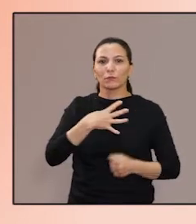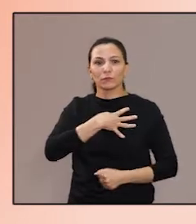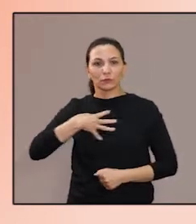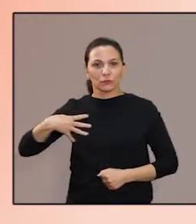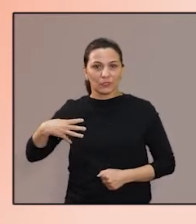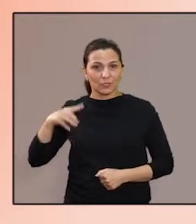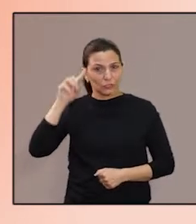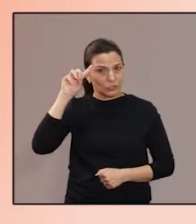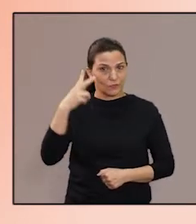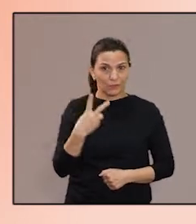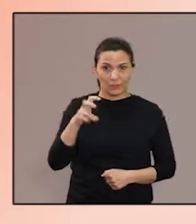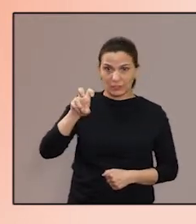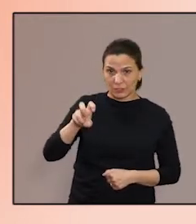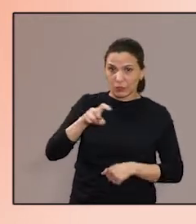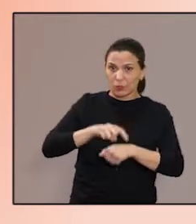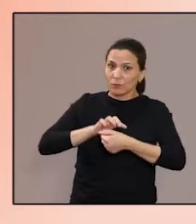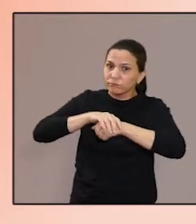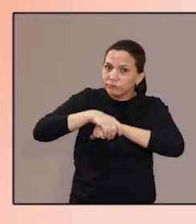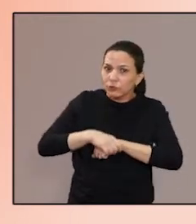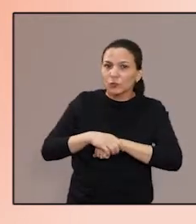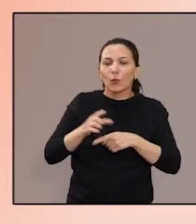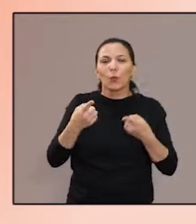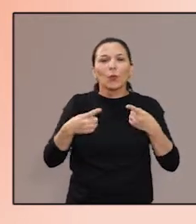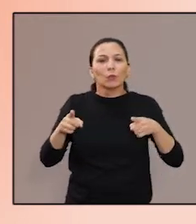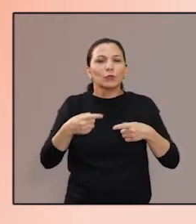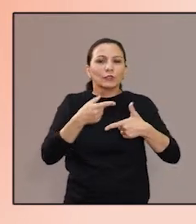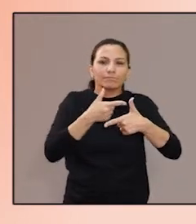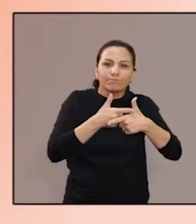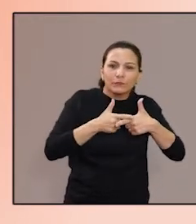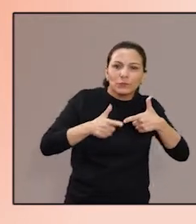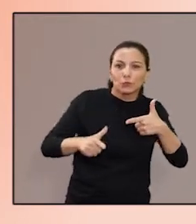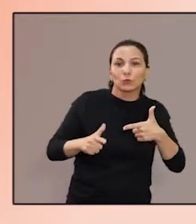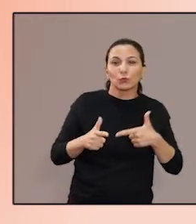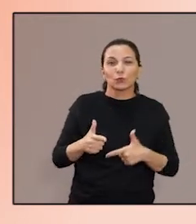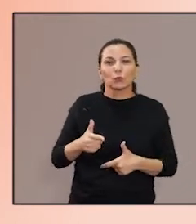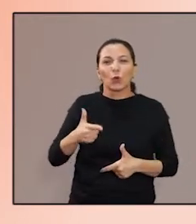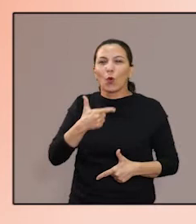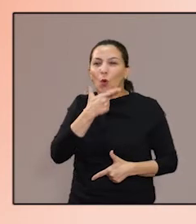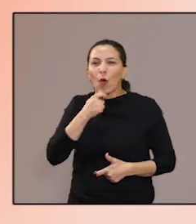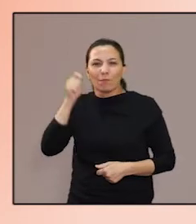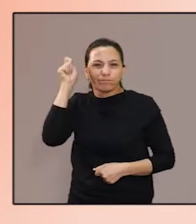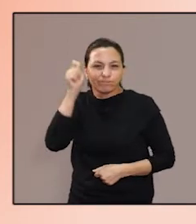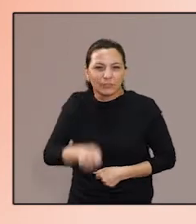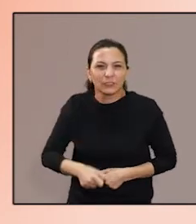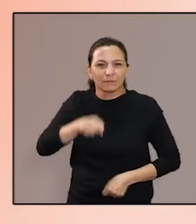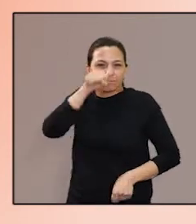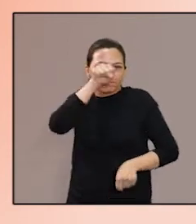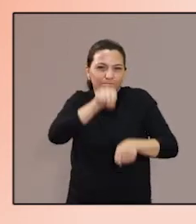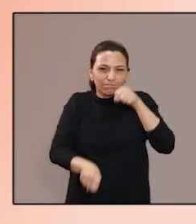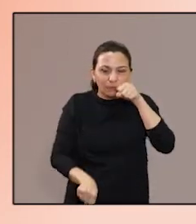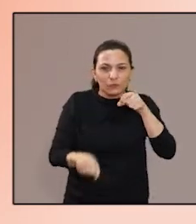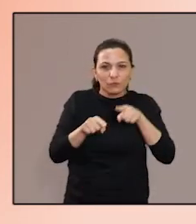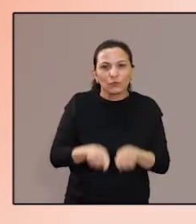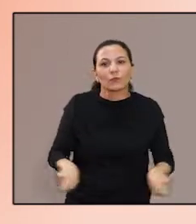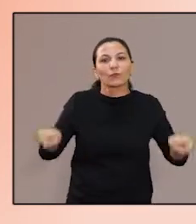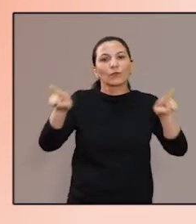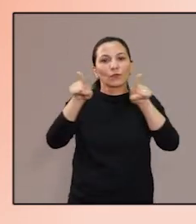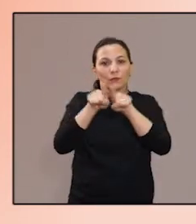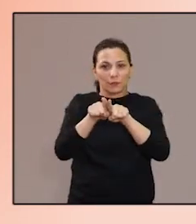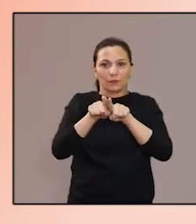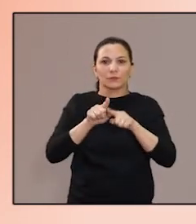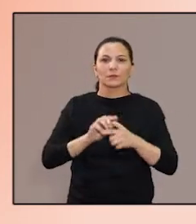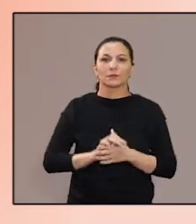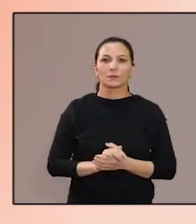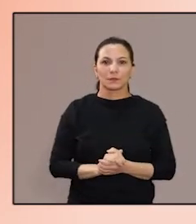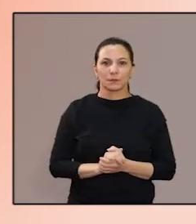se apresenta no SESI no dia 25, às 20 horas, com canções enfáticas sobre machismo, relacionamentos